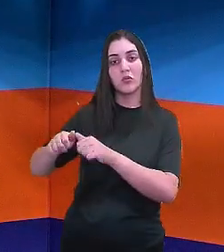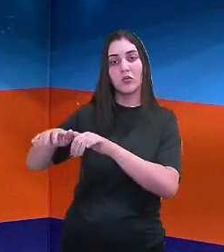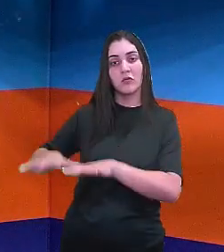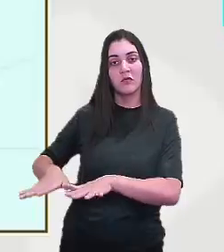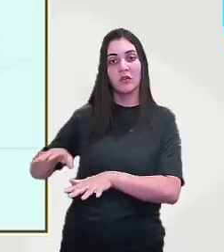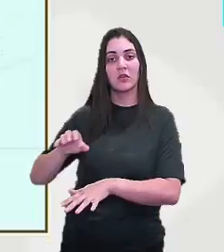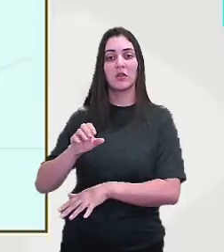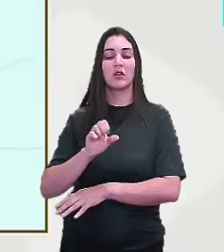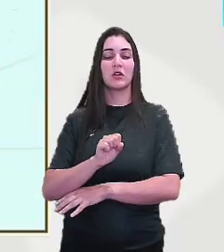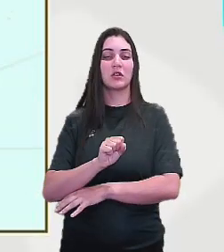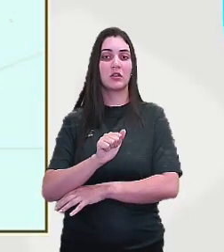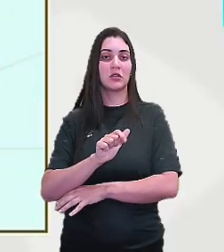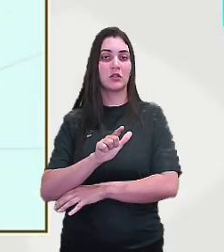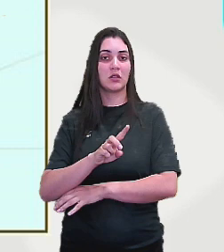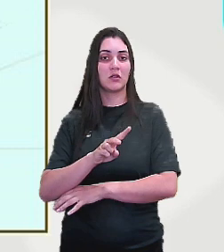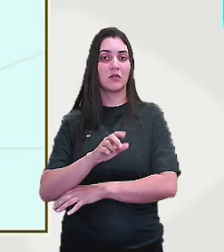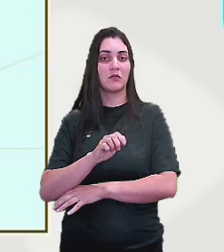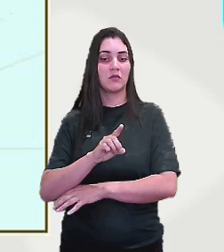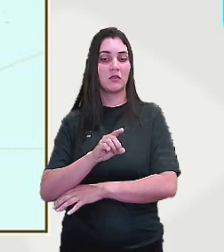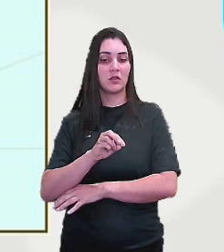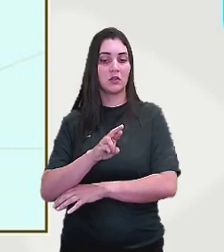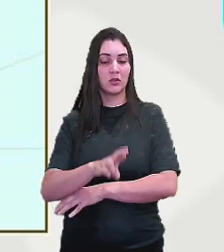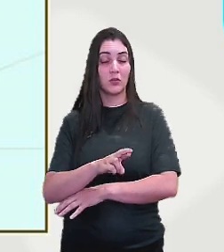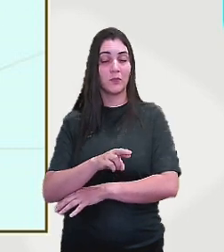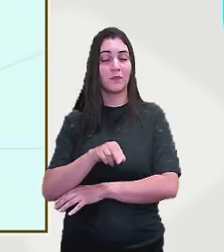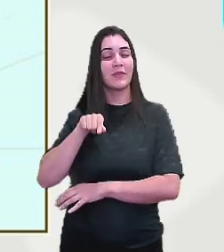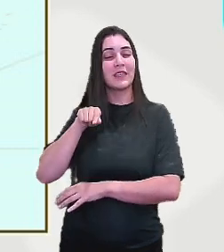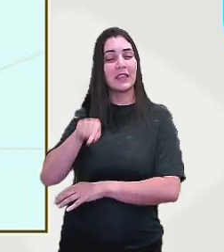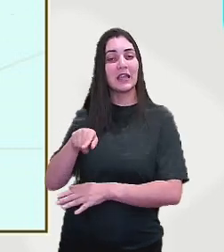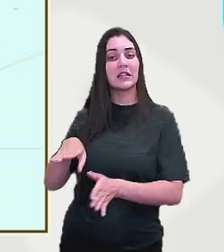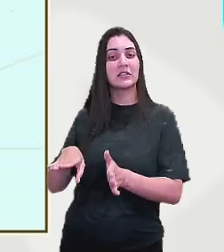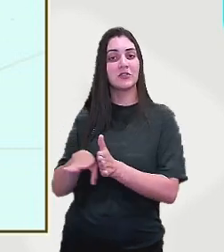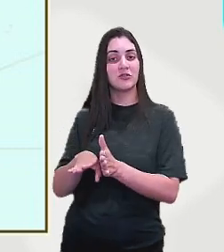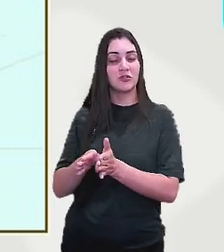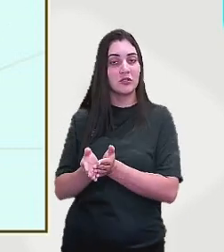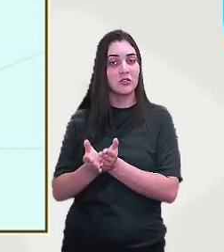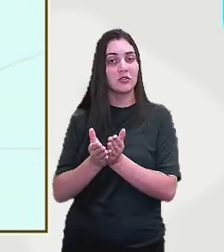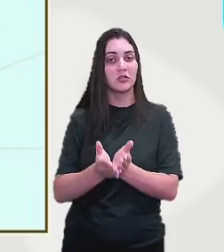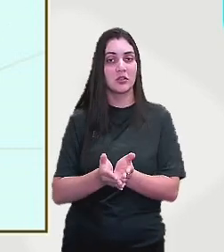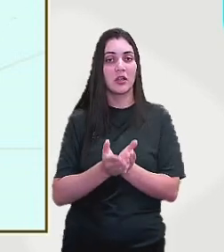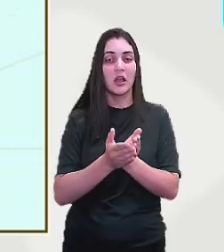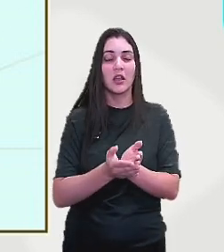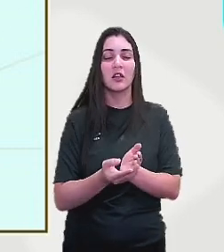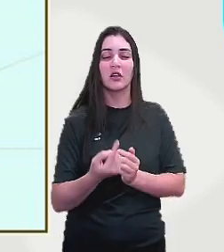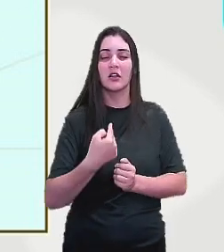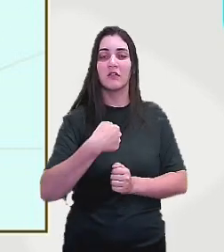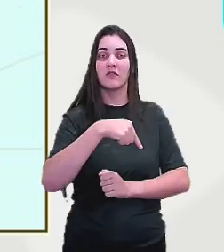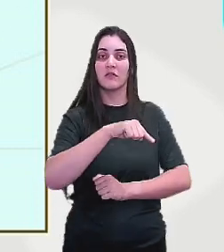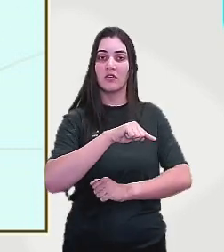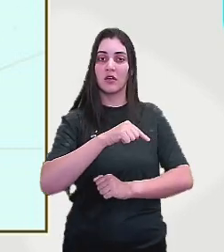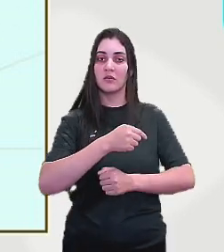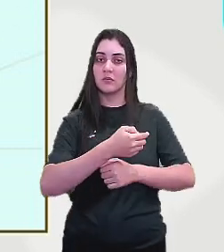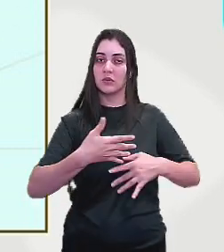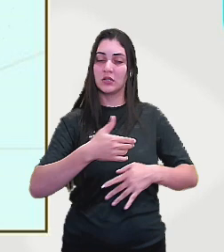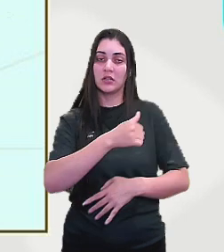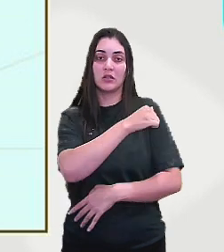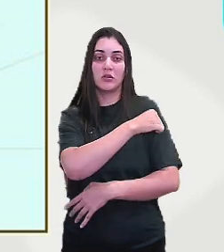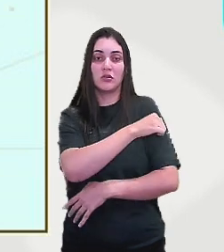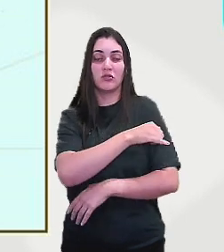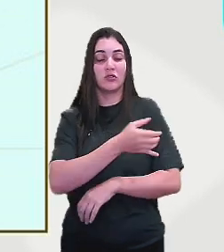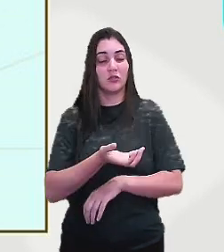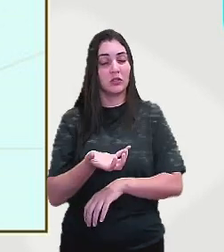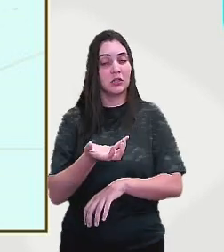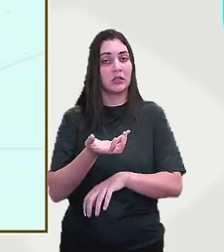1808. E essa chegada, em seguida eles vêm para o Rio de Janeiro, que era então capital do império, essa